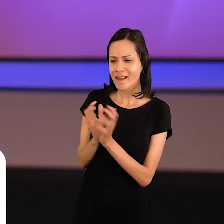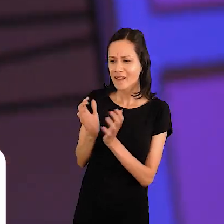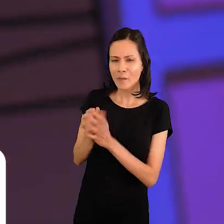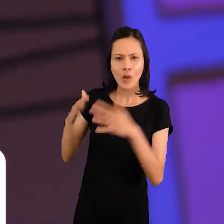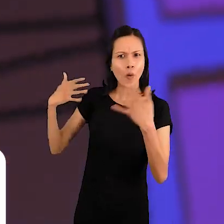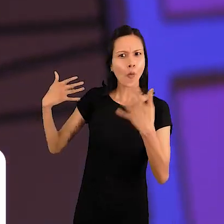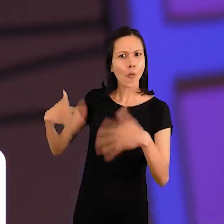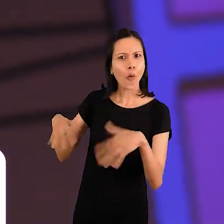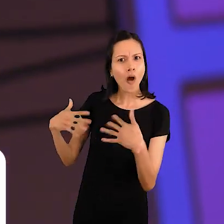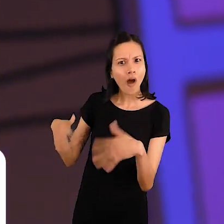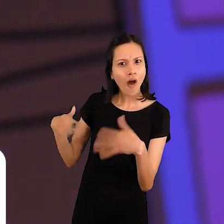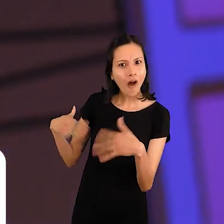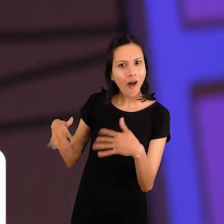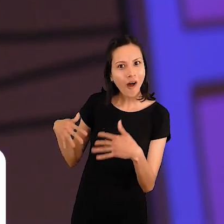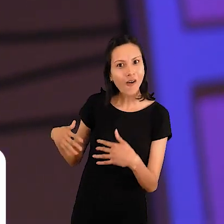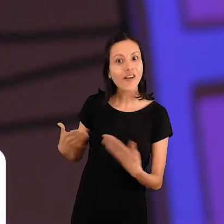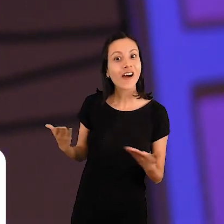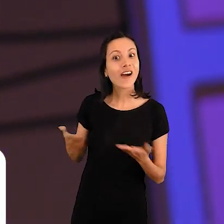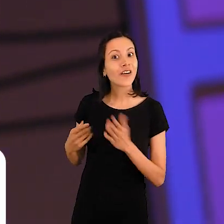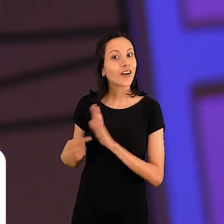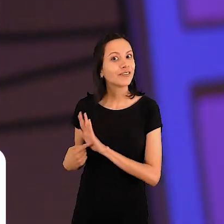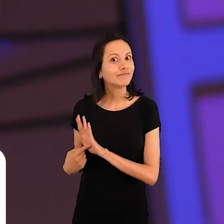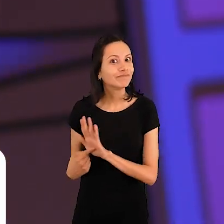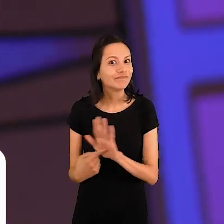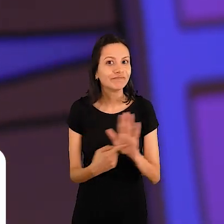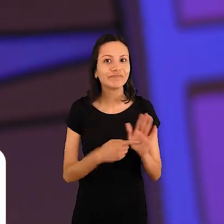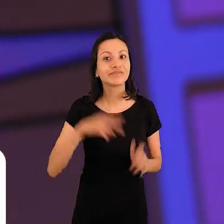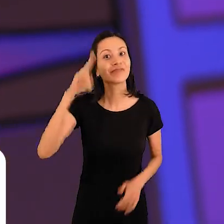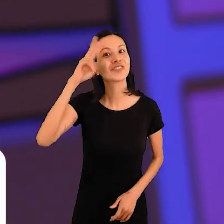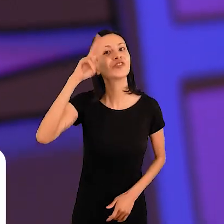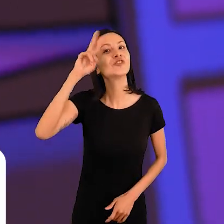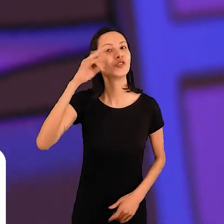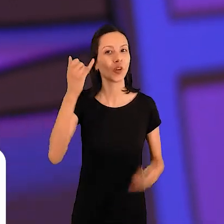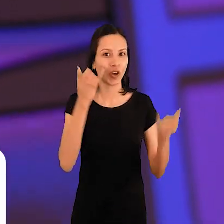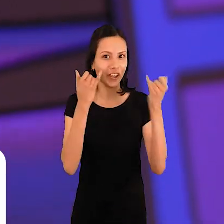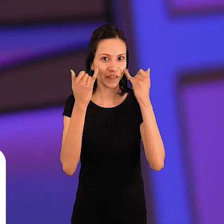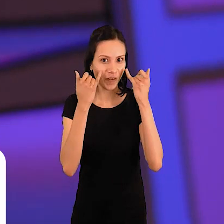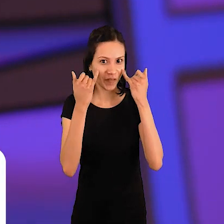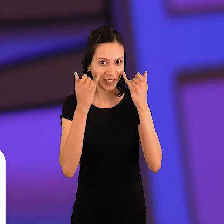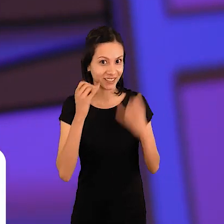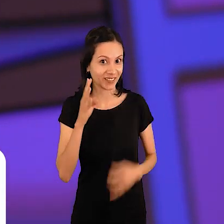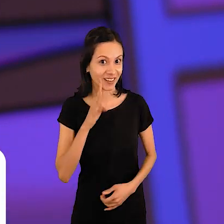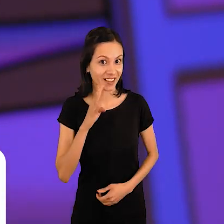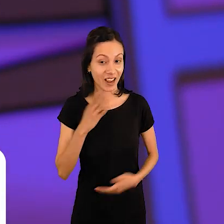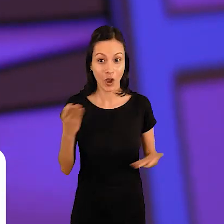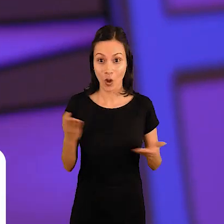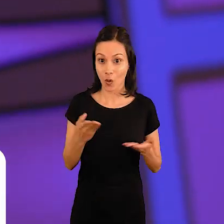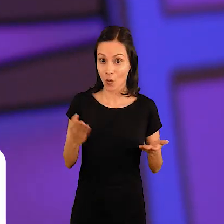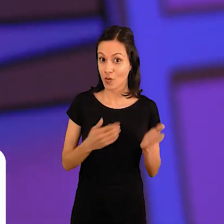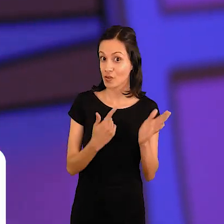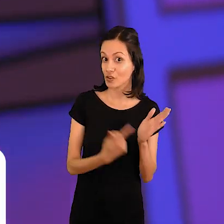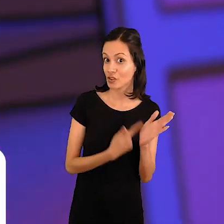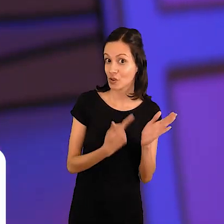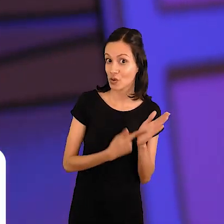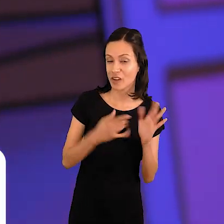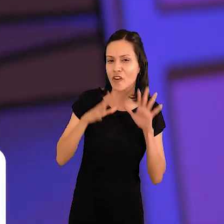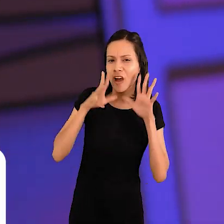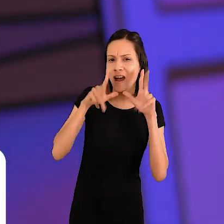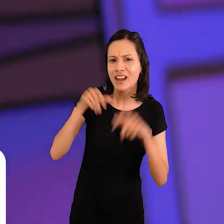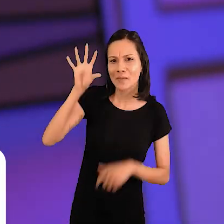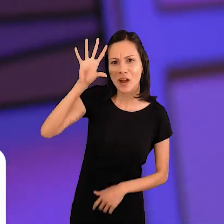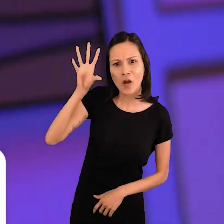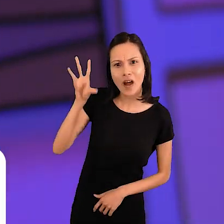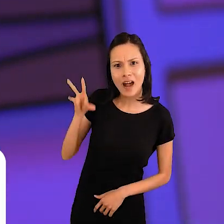muita história, muita informação. E hoje, Bichos da África, de Rogério Andrade Barbosa,